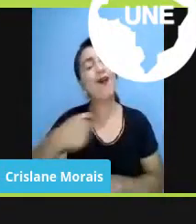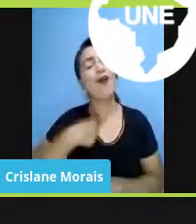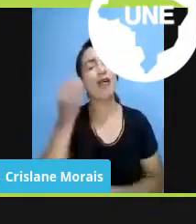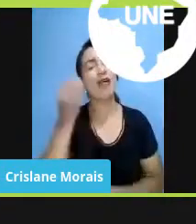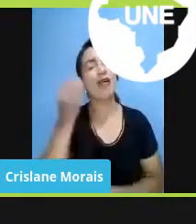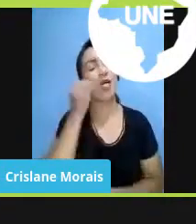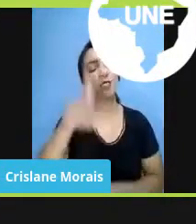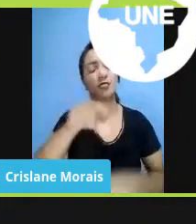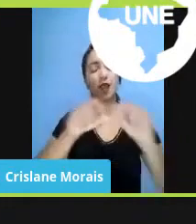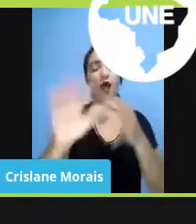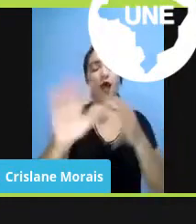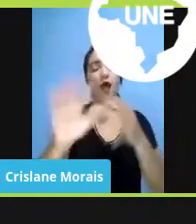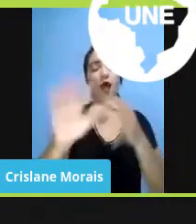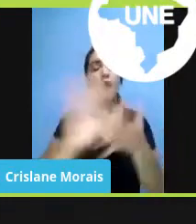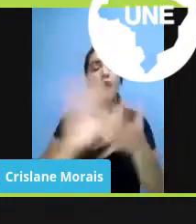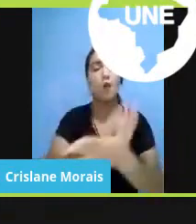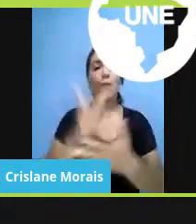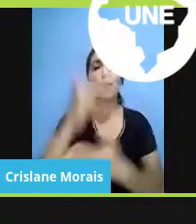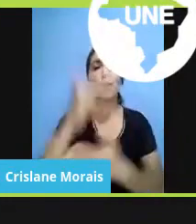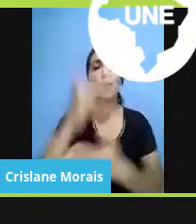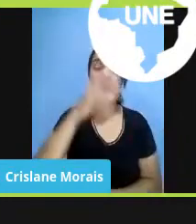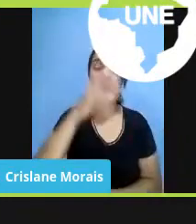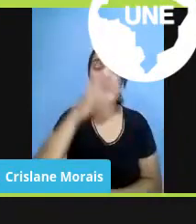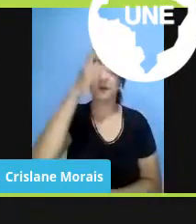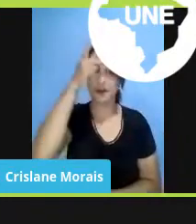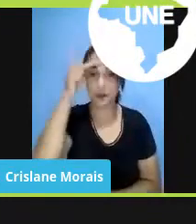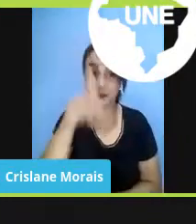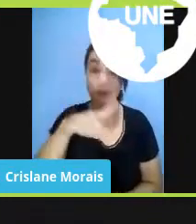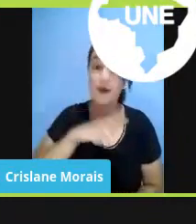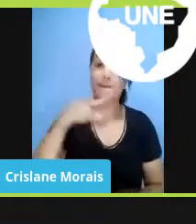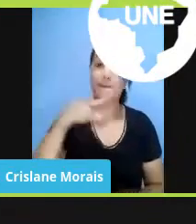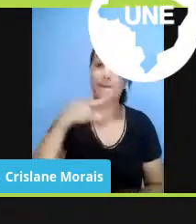aqui. Quem quiser, quem tiver perguntas ainda, vai mandando aí,